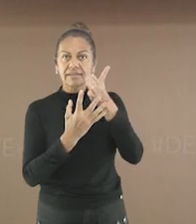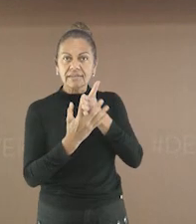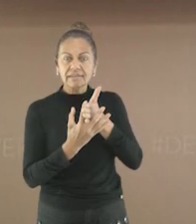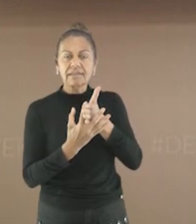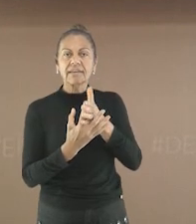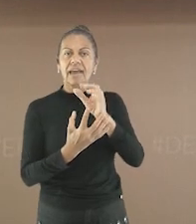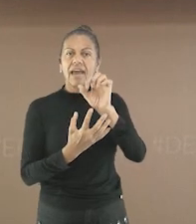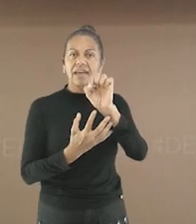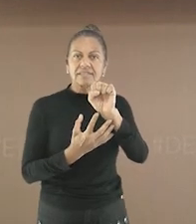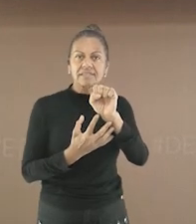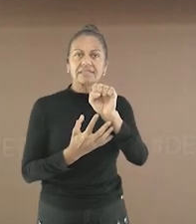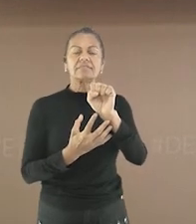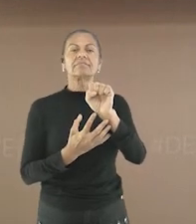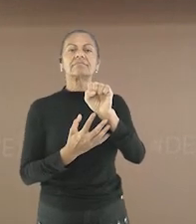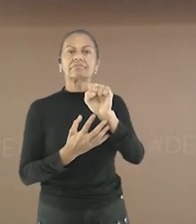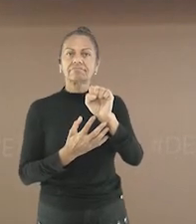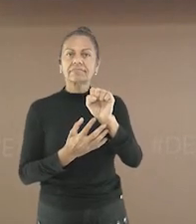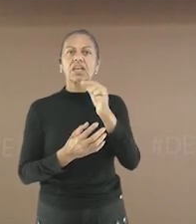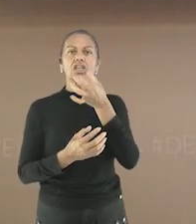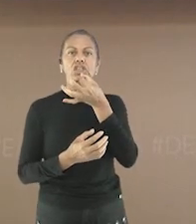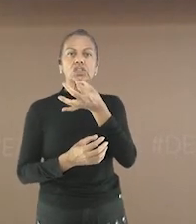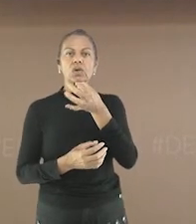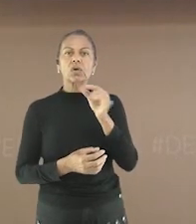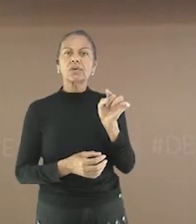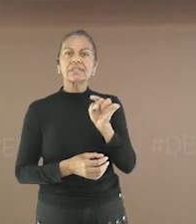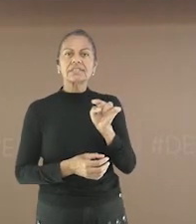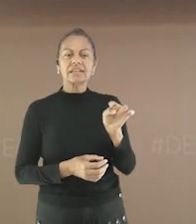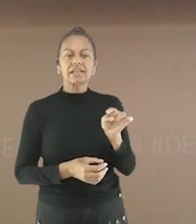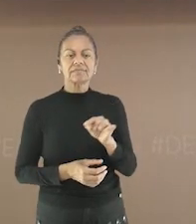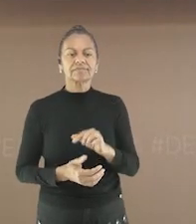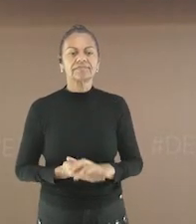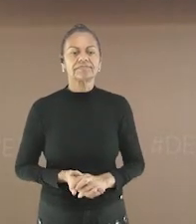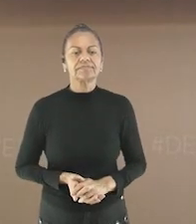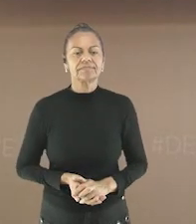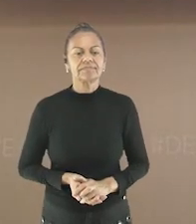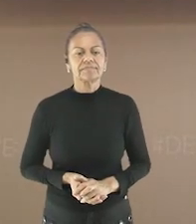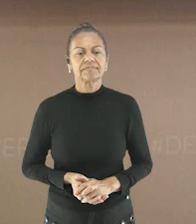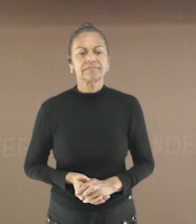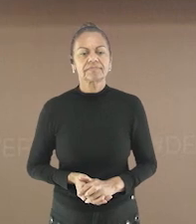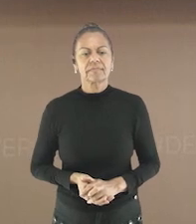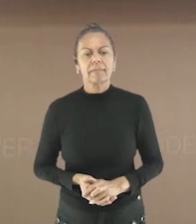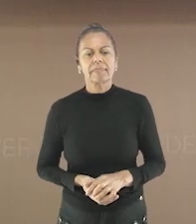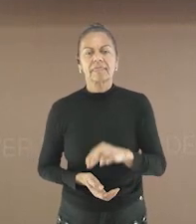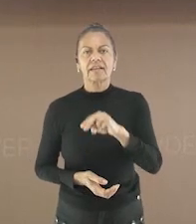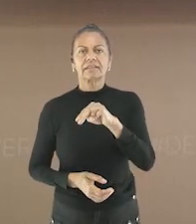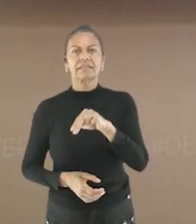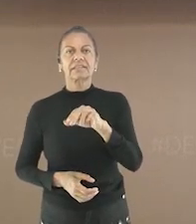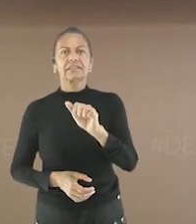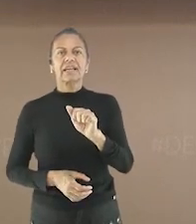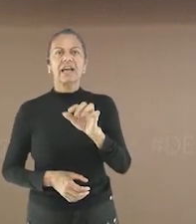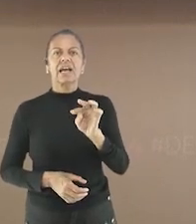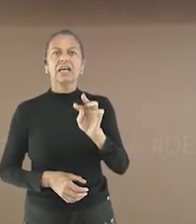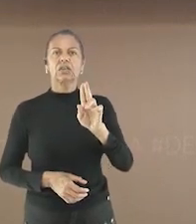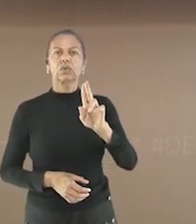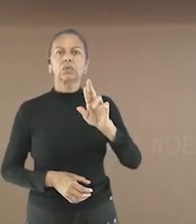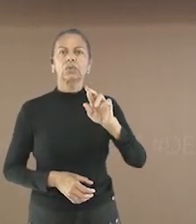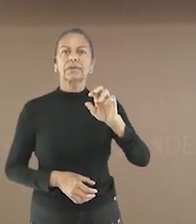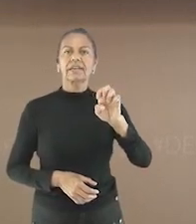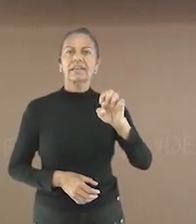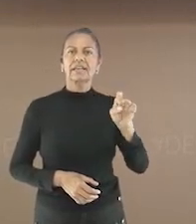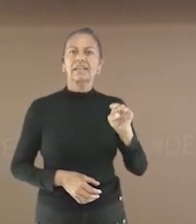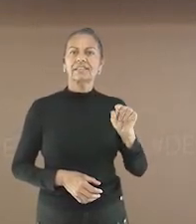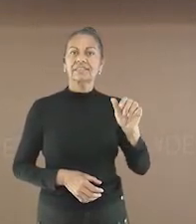Está certo? Bom Agora vamos para a letra Z Com o som de Z Veja algumas